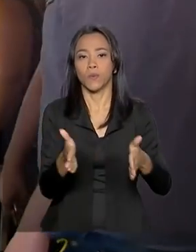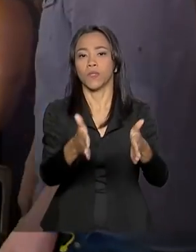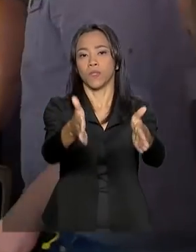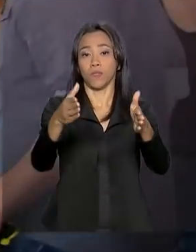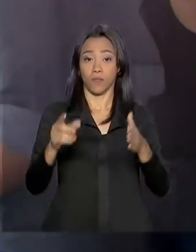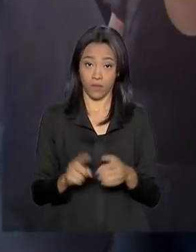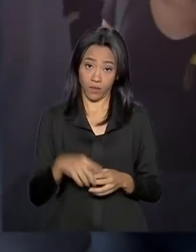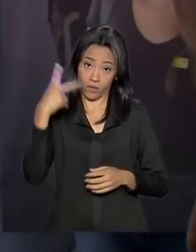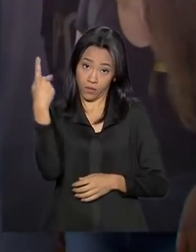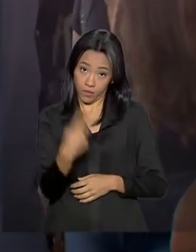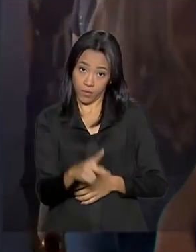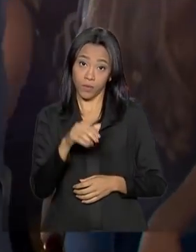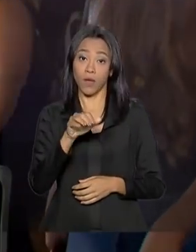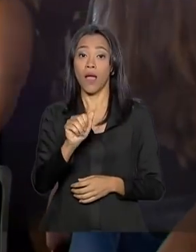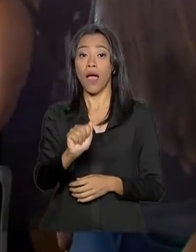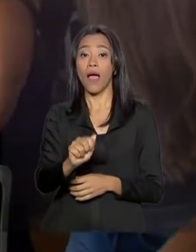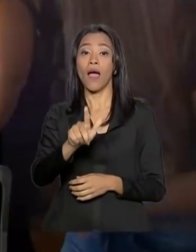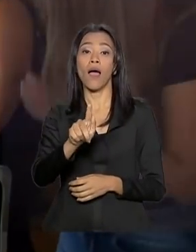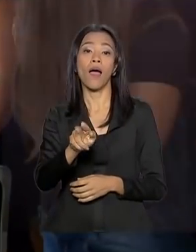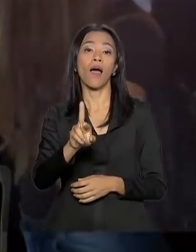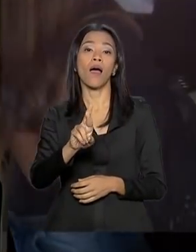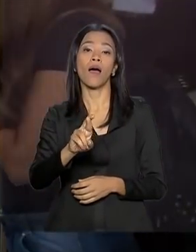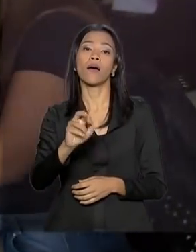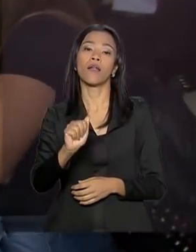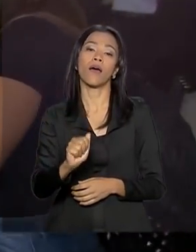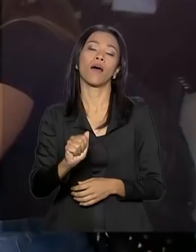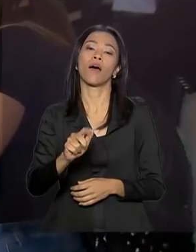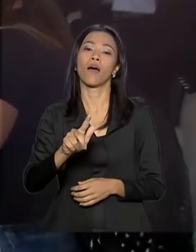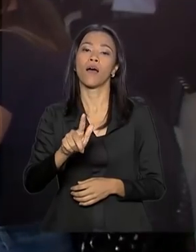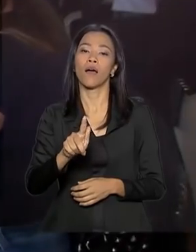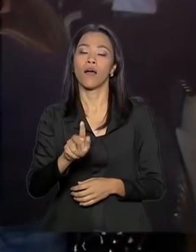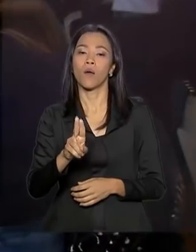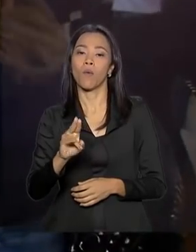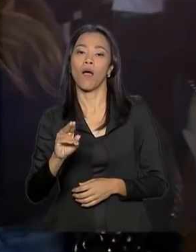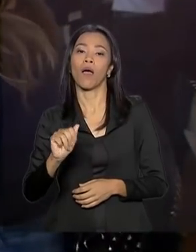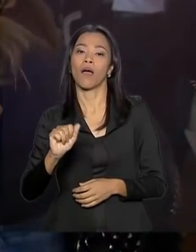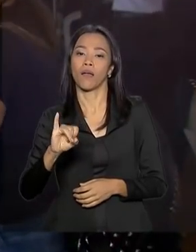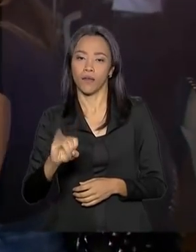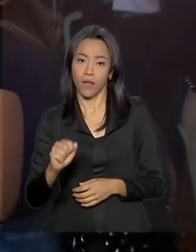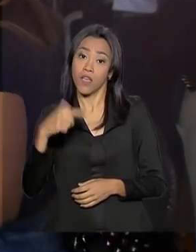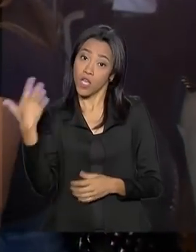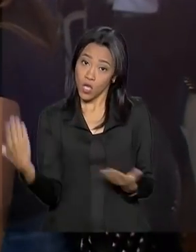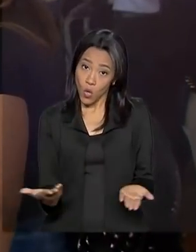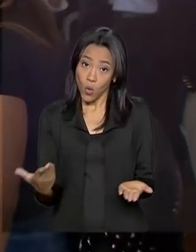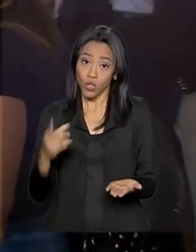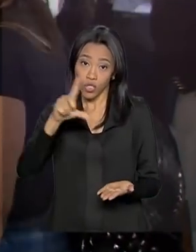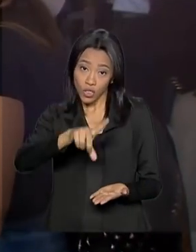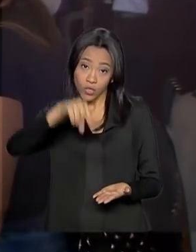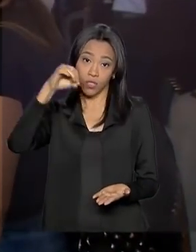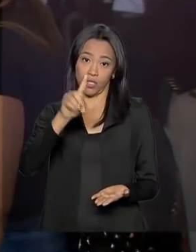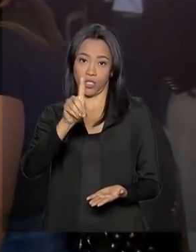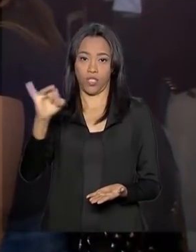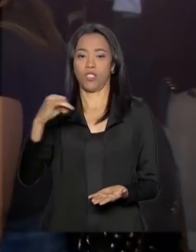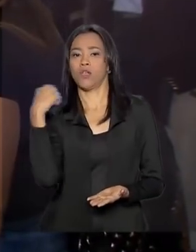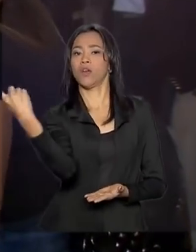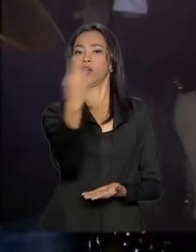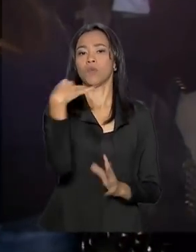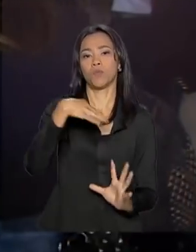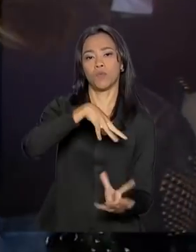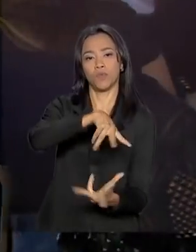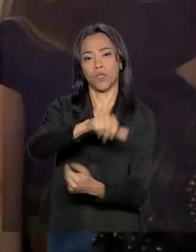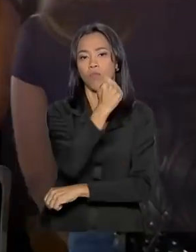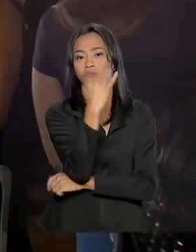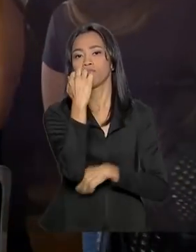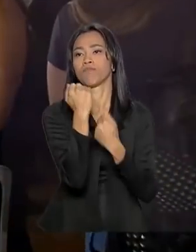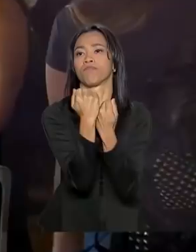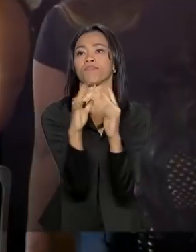afluentes do Rio Araguaia. E esse dia foi escolhido hoje, dia 5, porque é o Dia Mundial do Meio Ambiente. O Rio